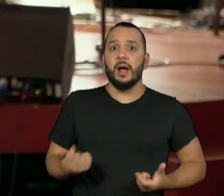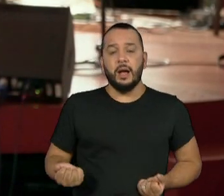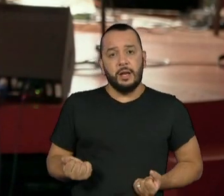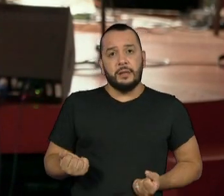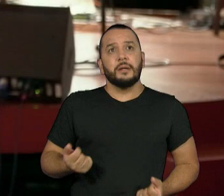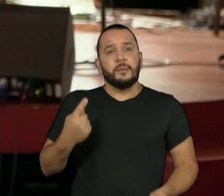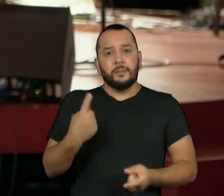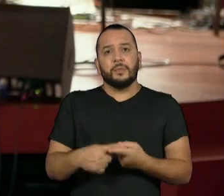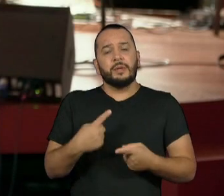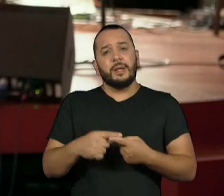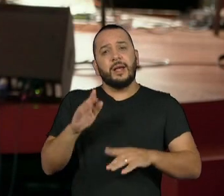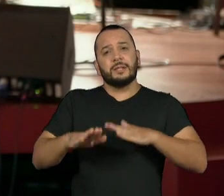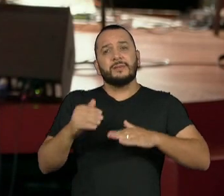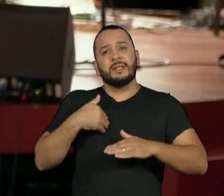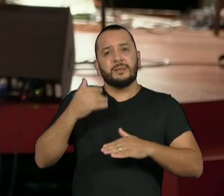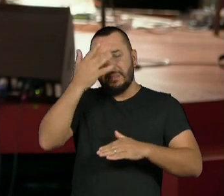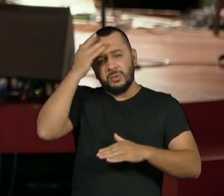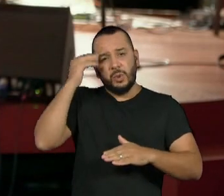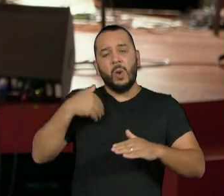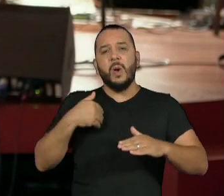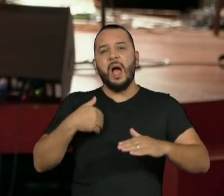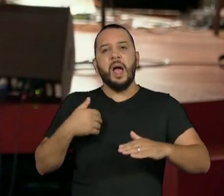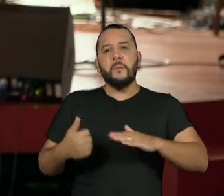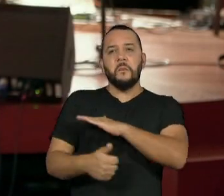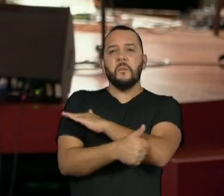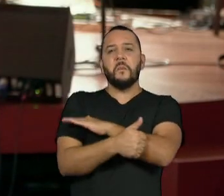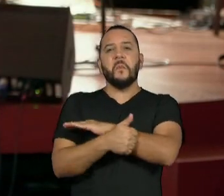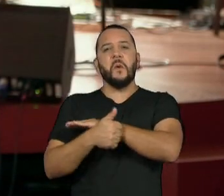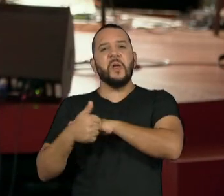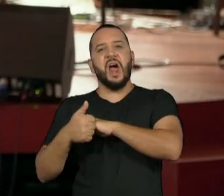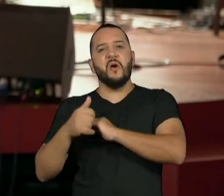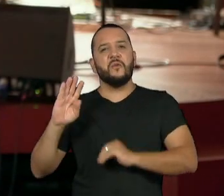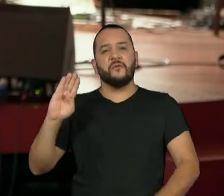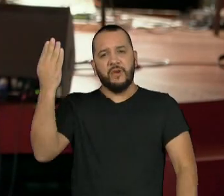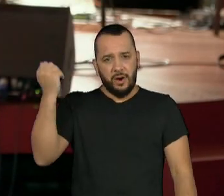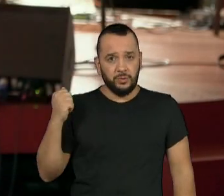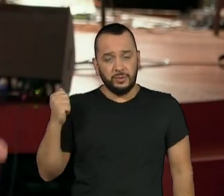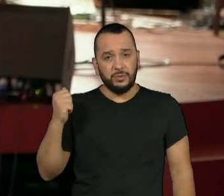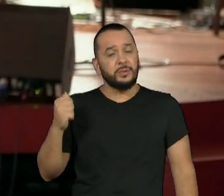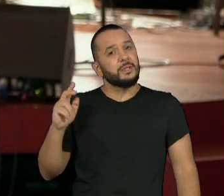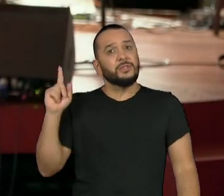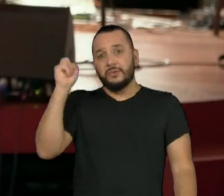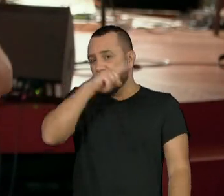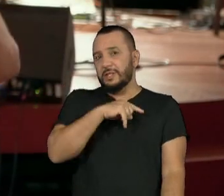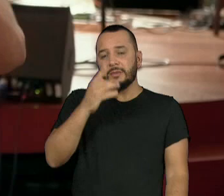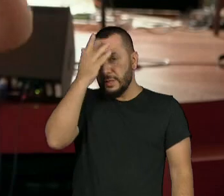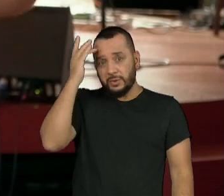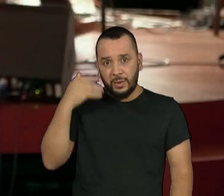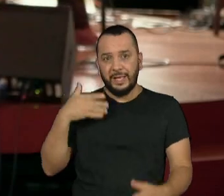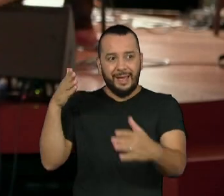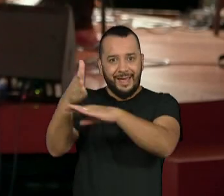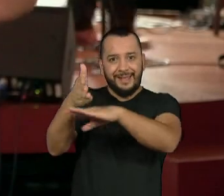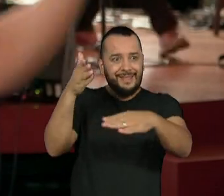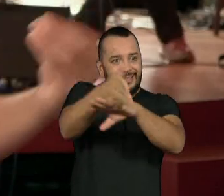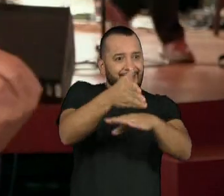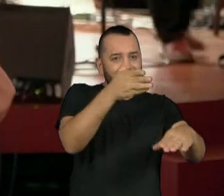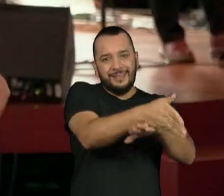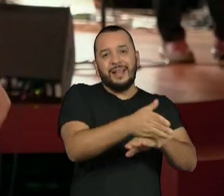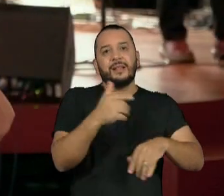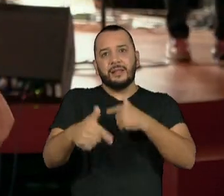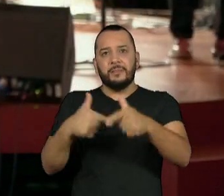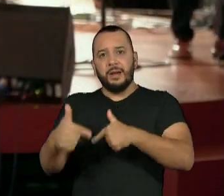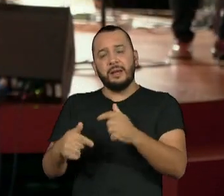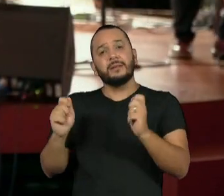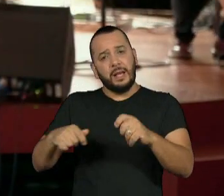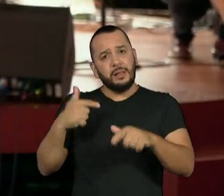falso moralismo não deixa com que essas pessoas ocupem os espaços de trabalho qualquer que seja. Eu tô falando de gari, de